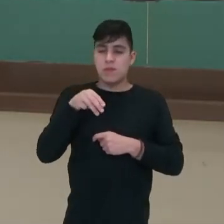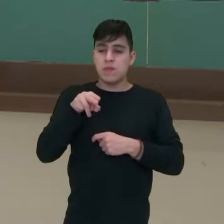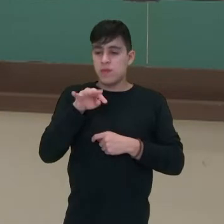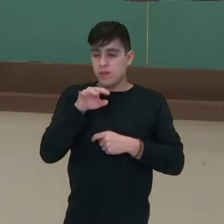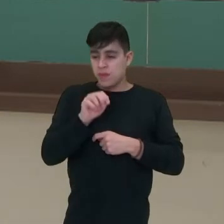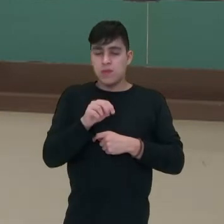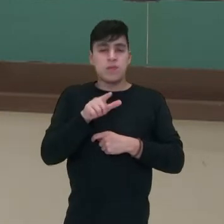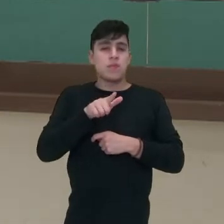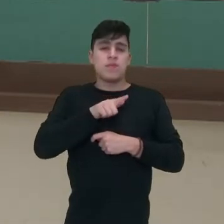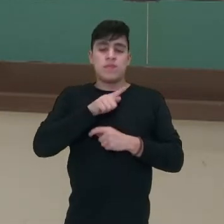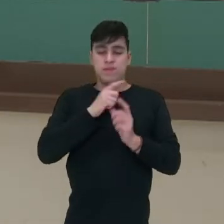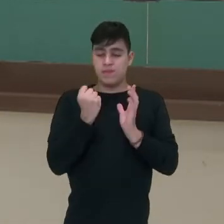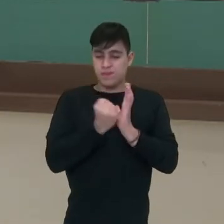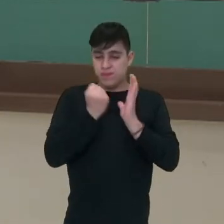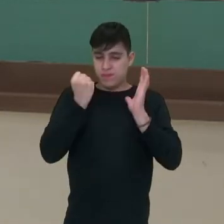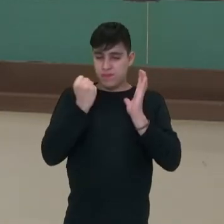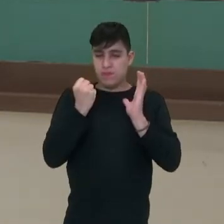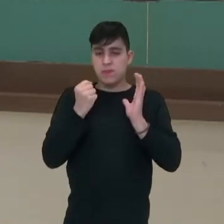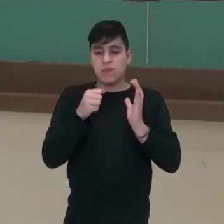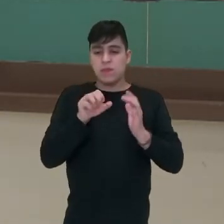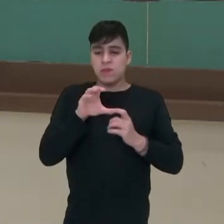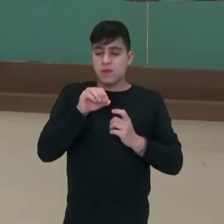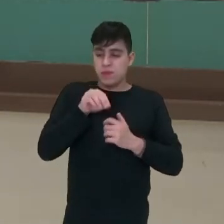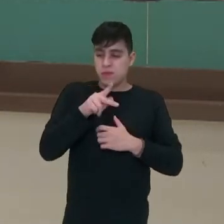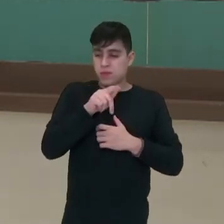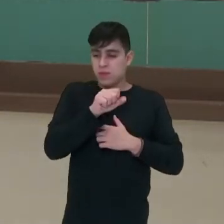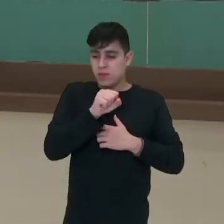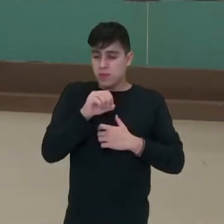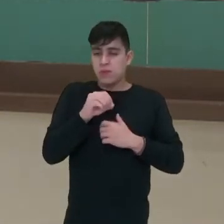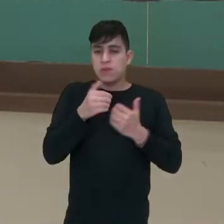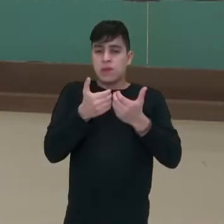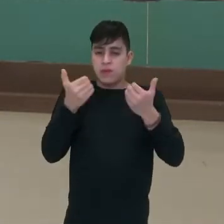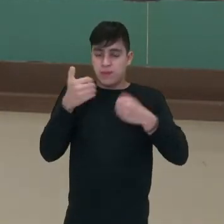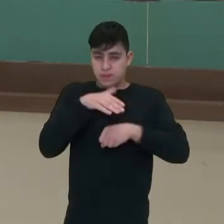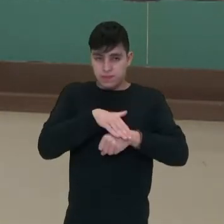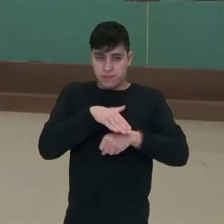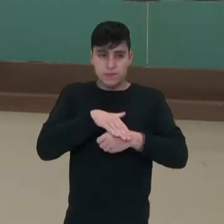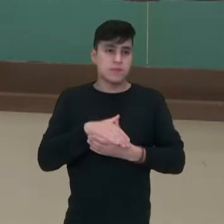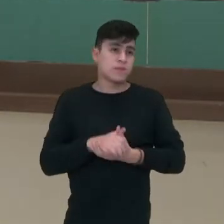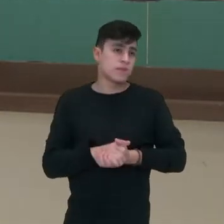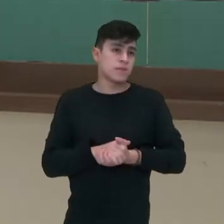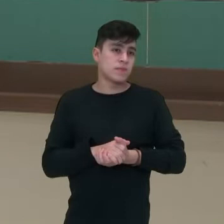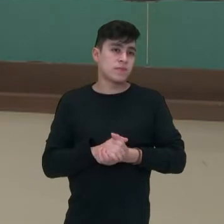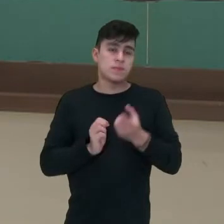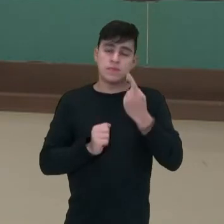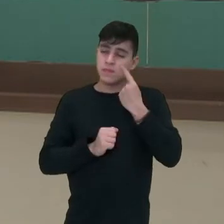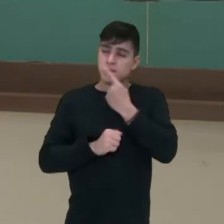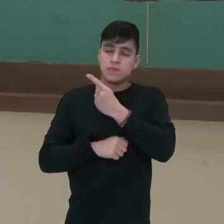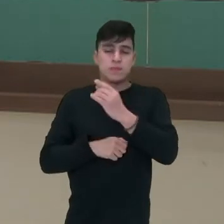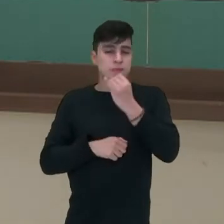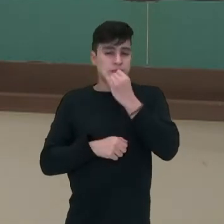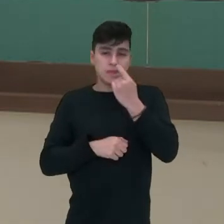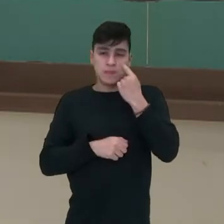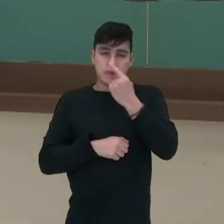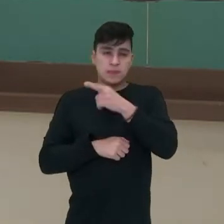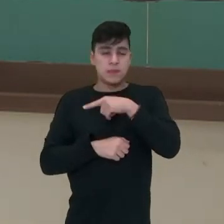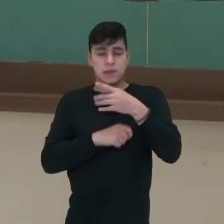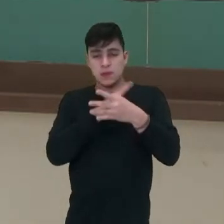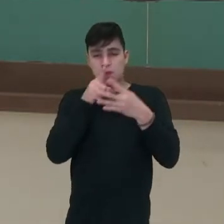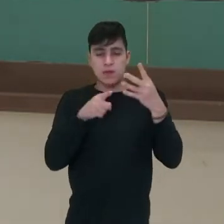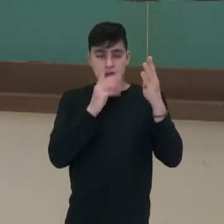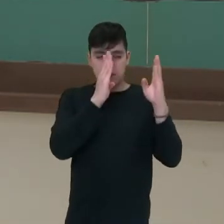Então, vai estar ali marcado pelos compassos, separando esse tempo, né? Então, aqui um exemplo. Temos quatro